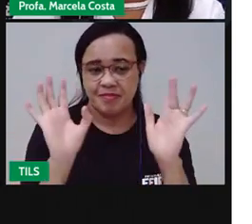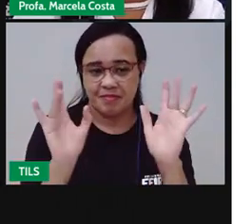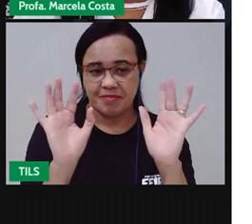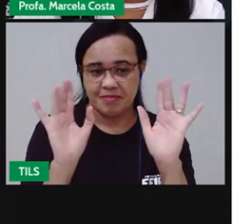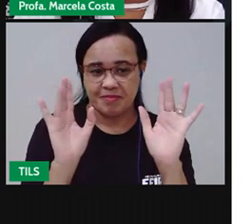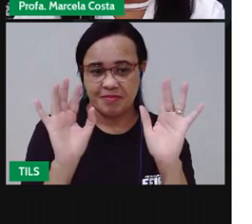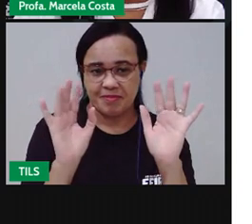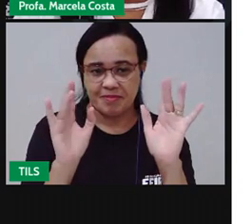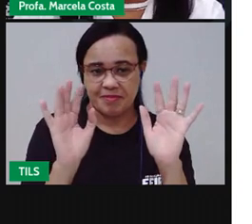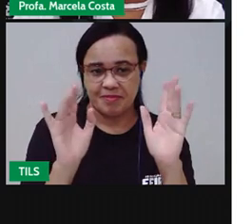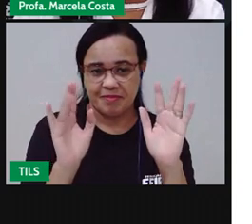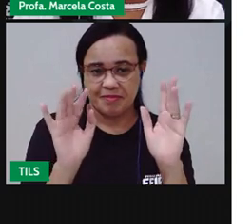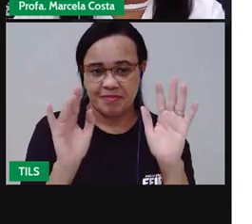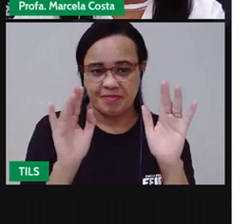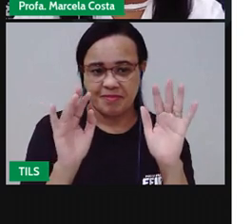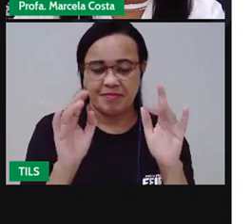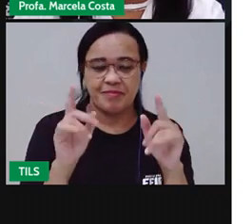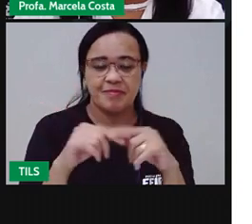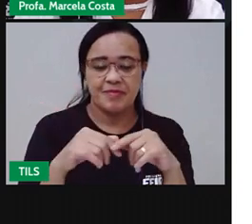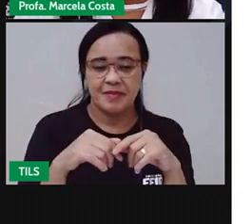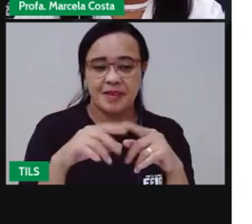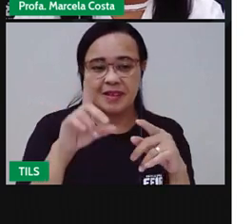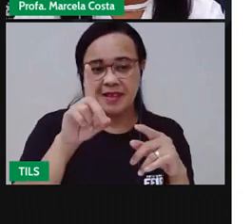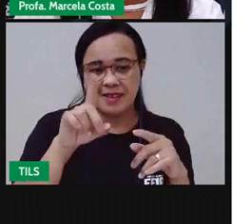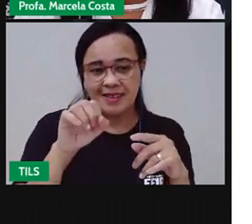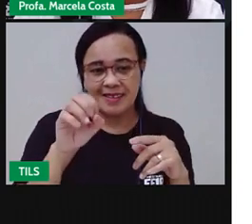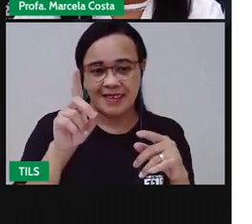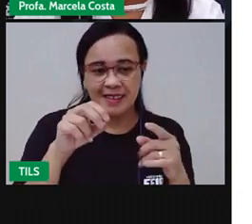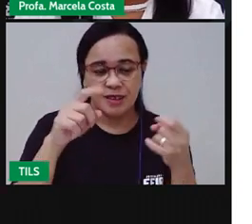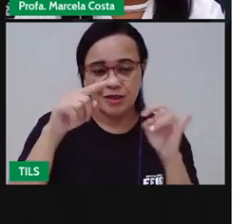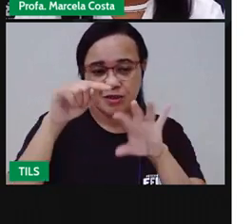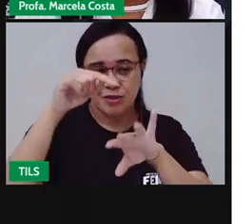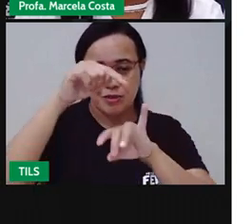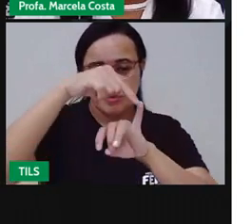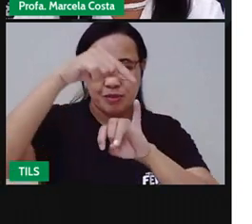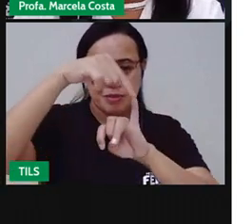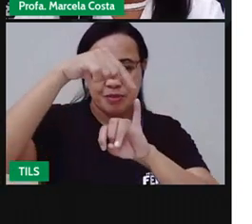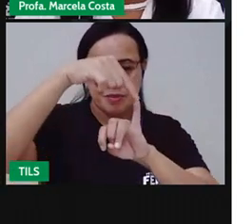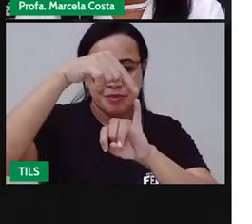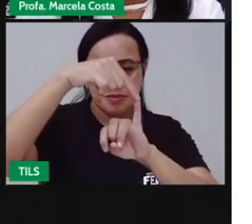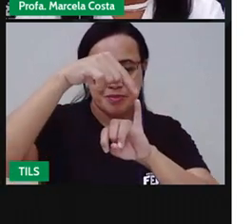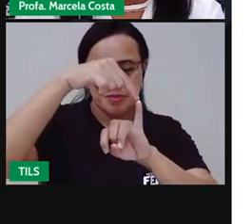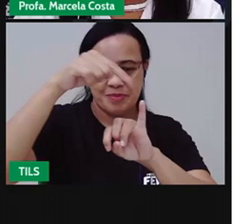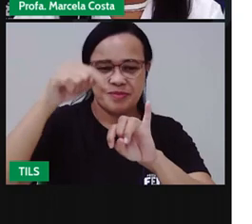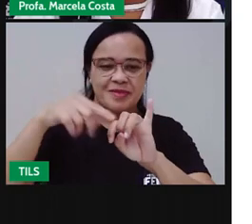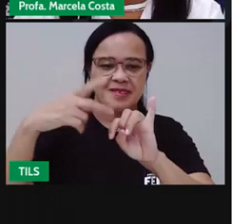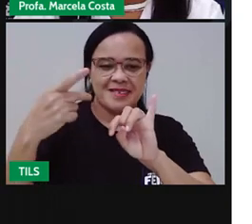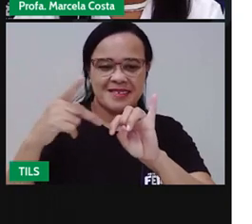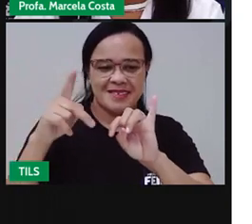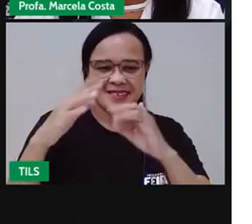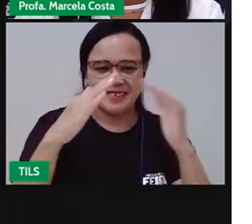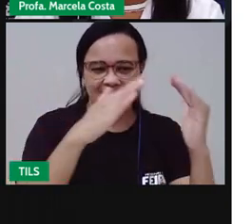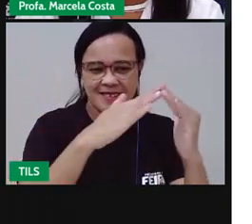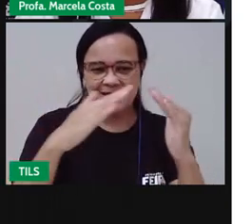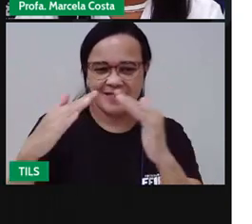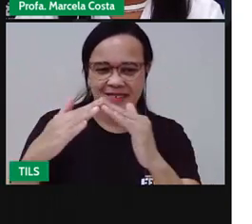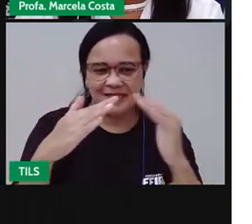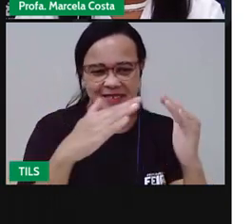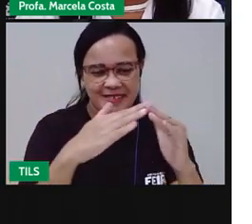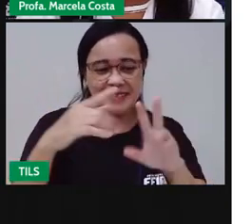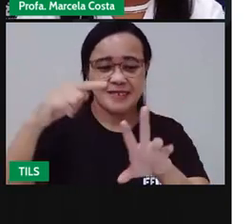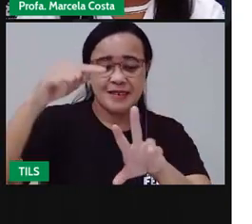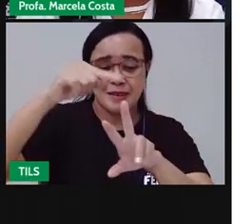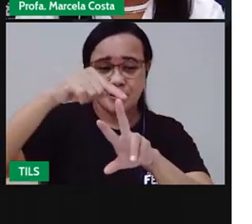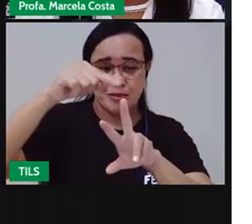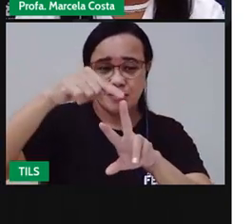Dedo mindinho. Seu vizinho. Maior